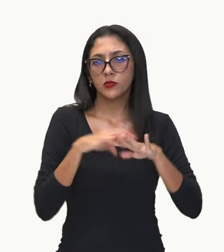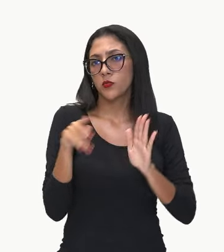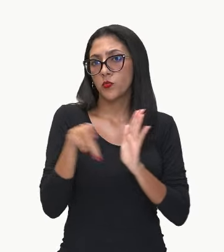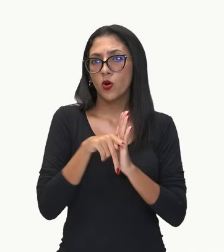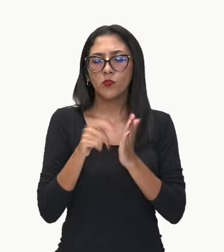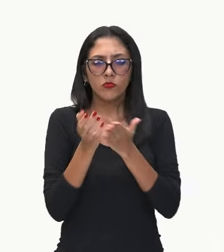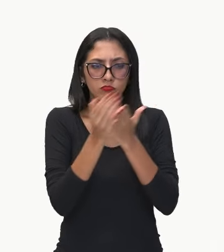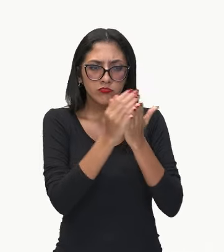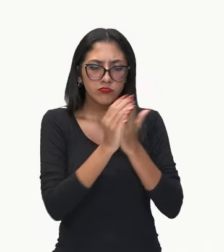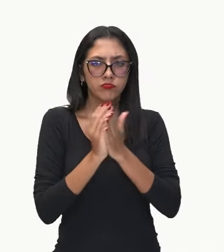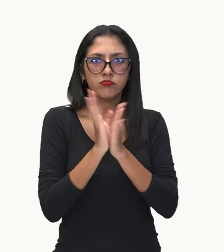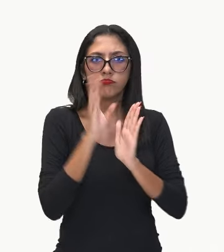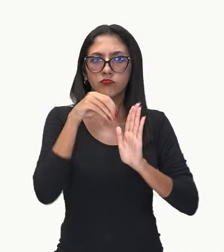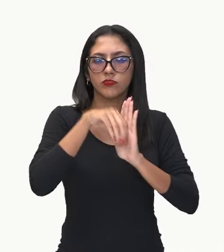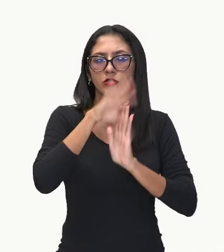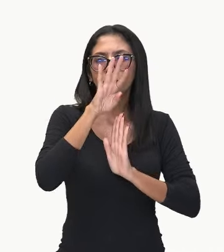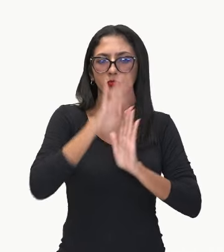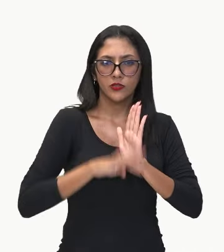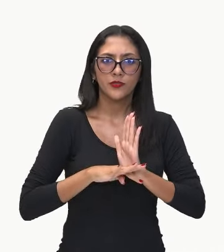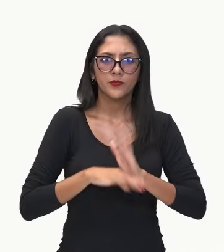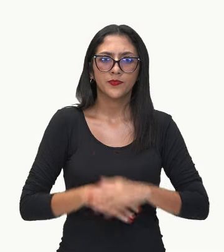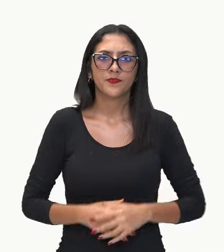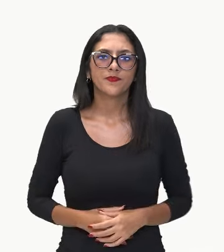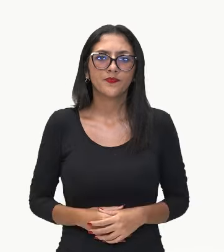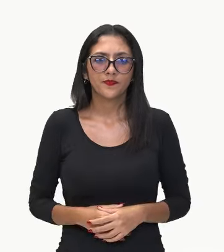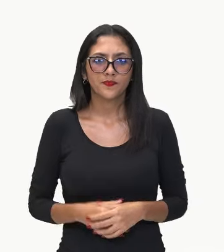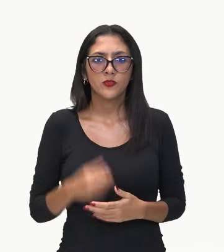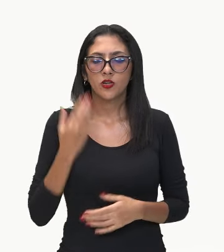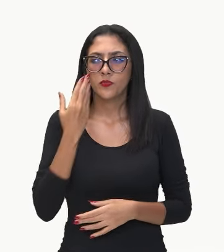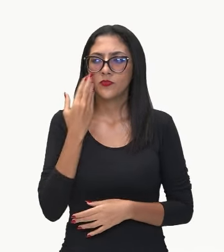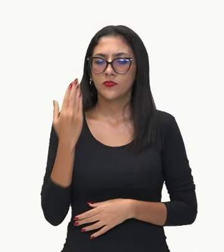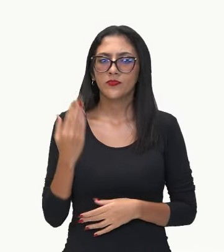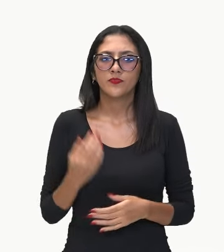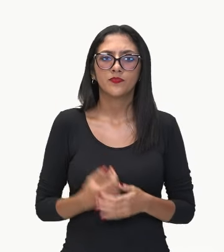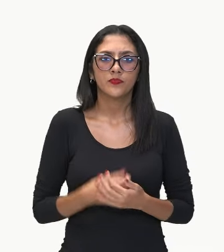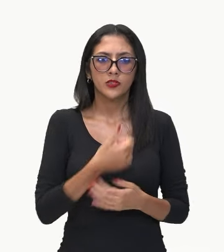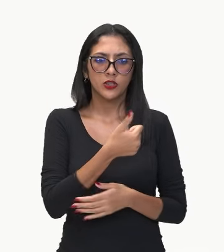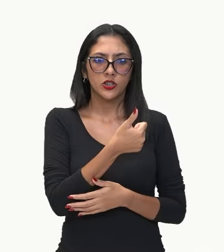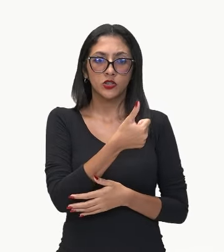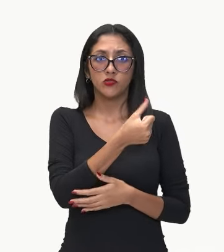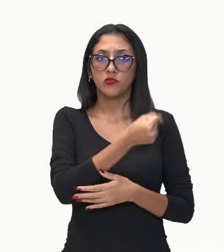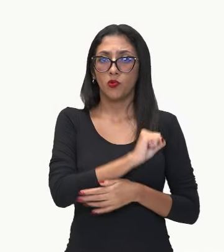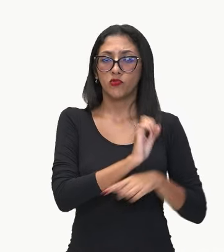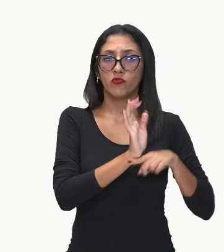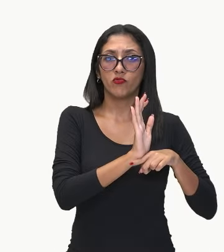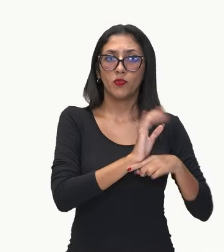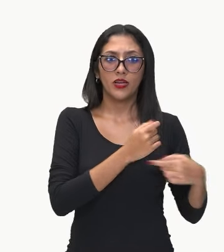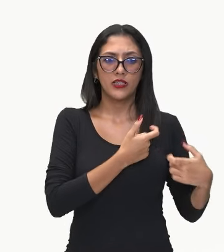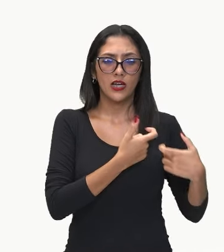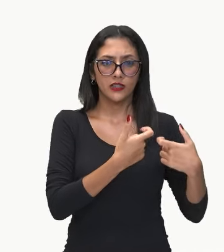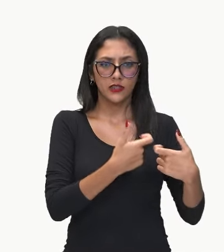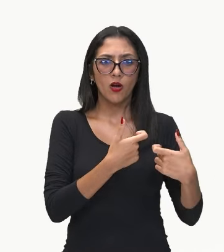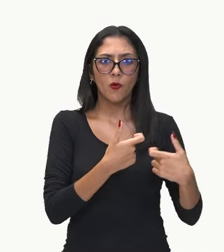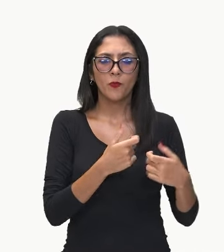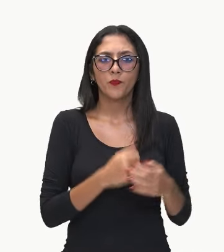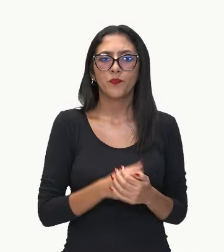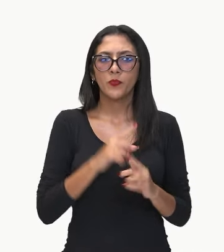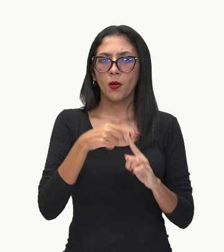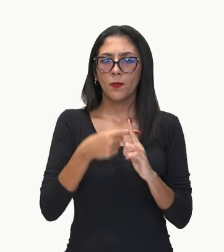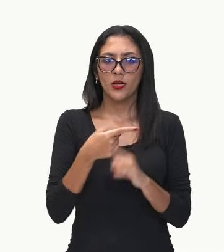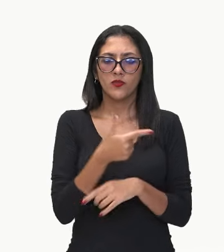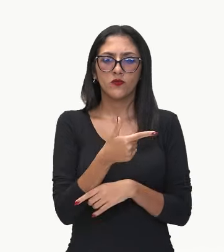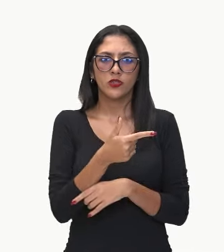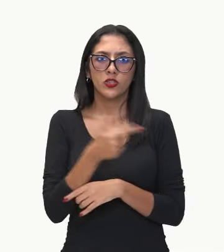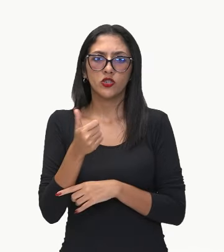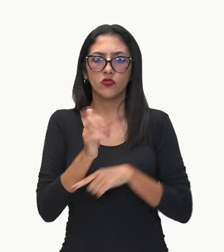expressão numérica que fica do seguinte modo, 18 filmes são de ação, 21 filmes